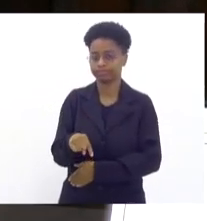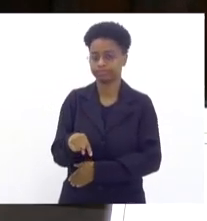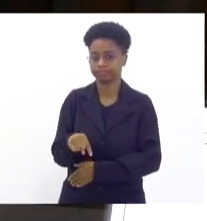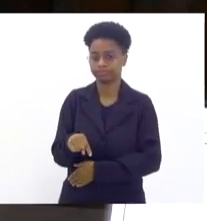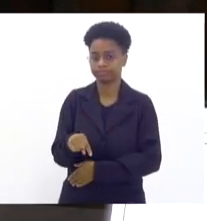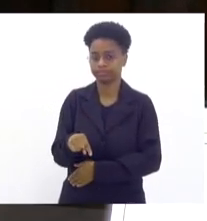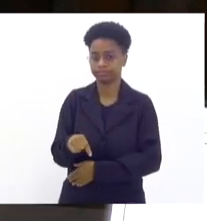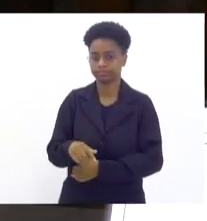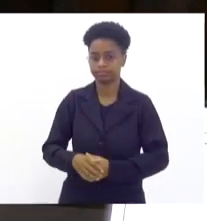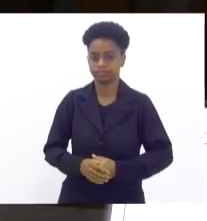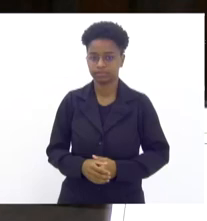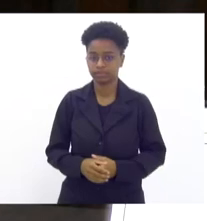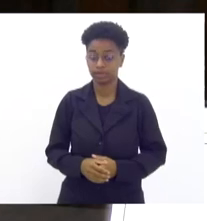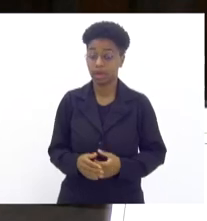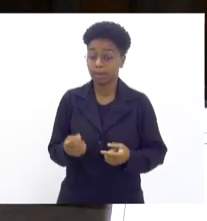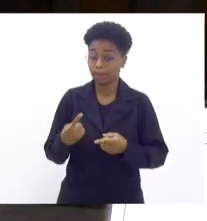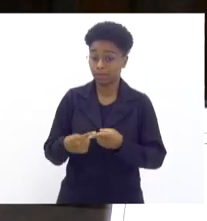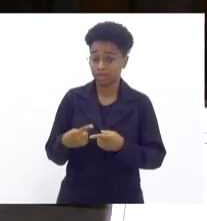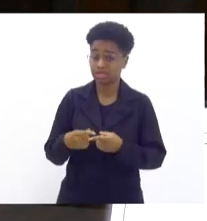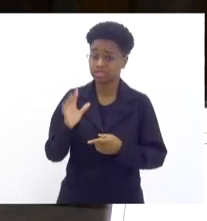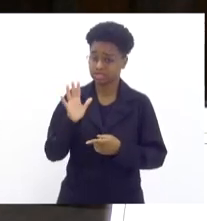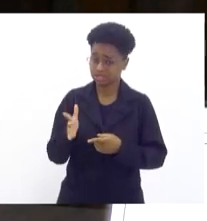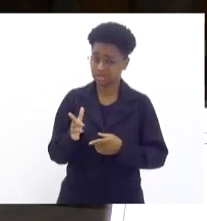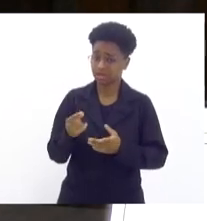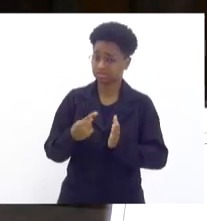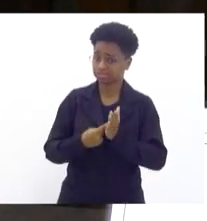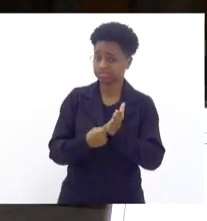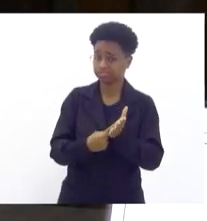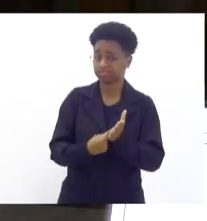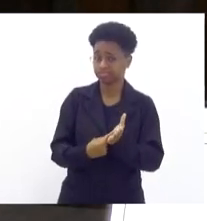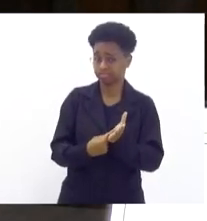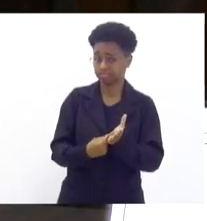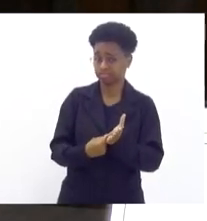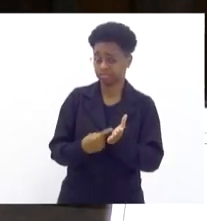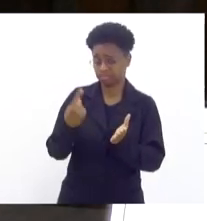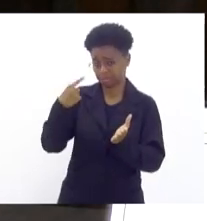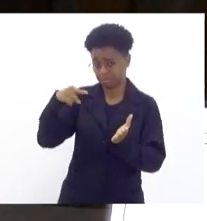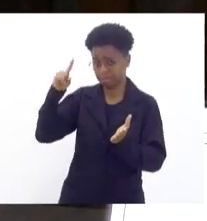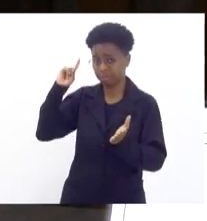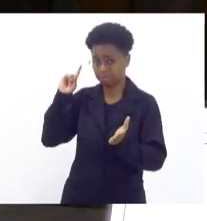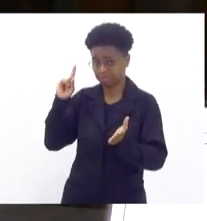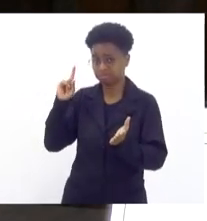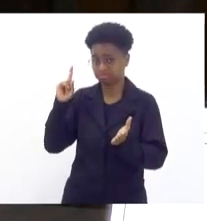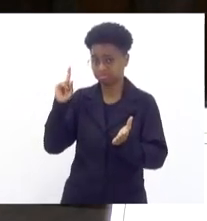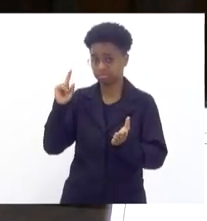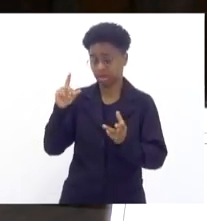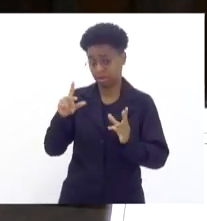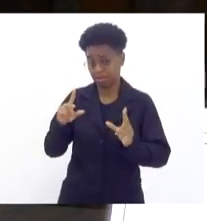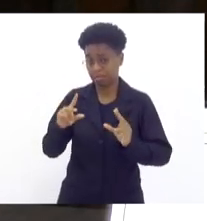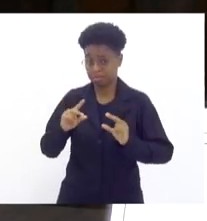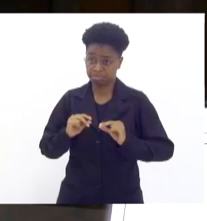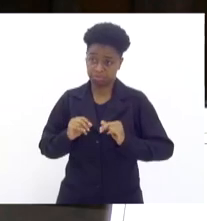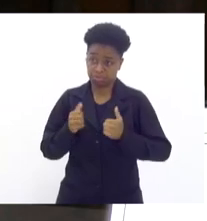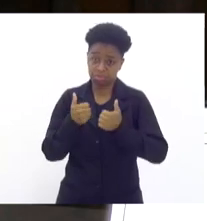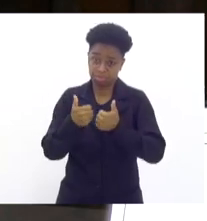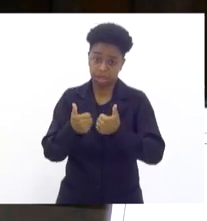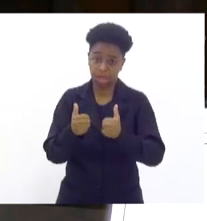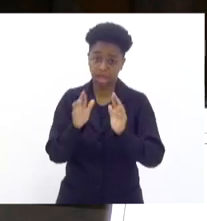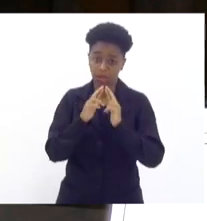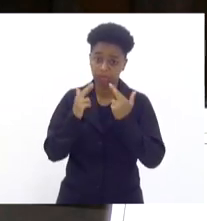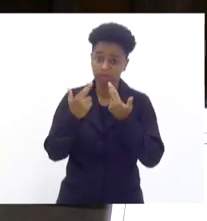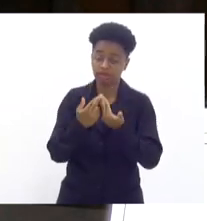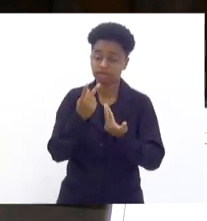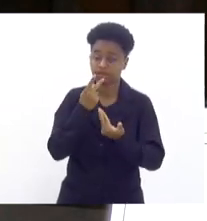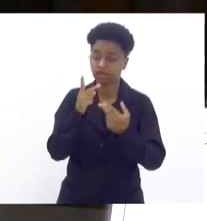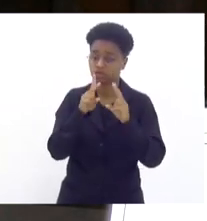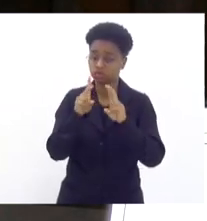essa audiência está programada há alguns dias, muito meritório estarem numa reunião tratando sobre